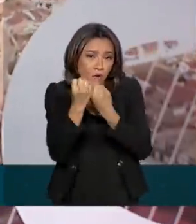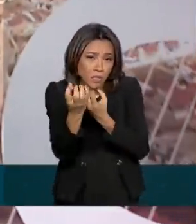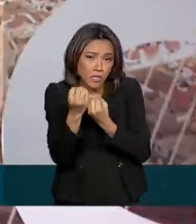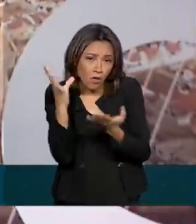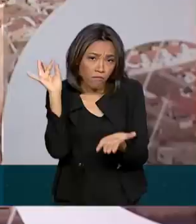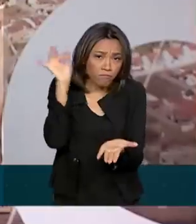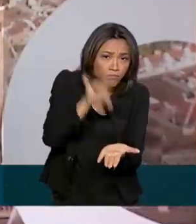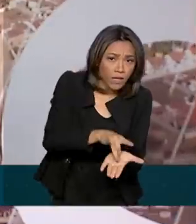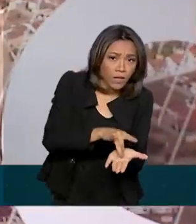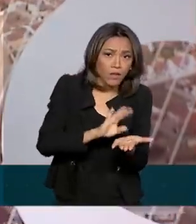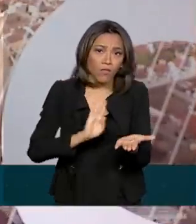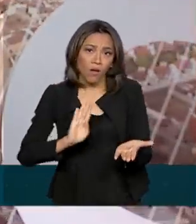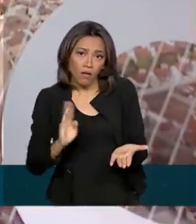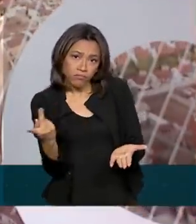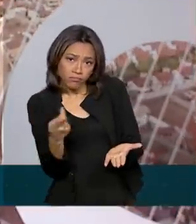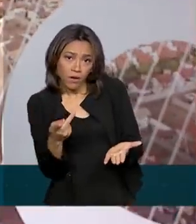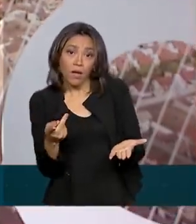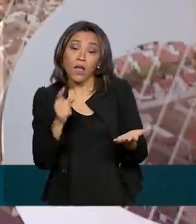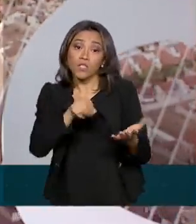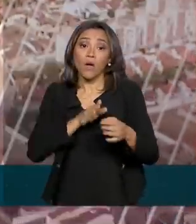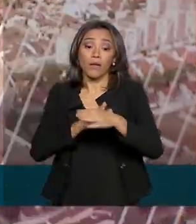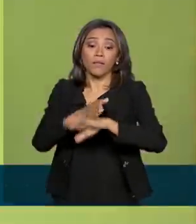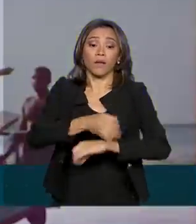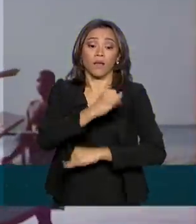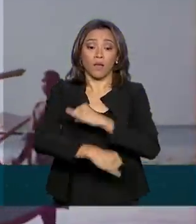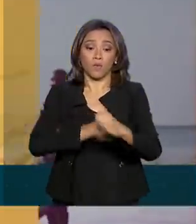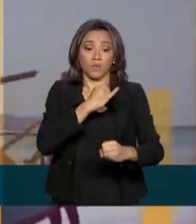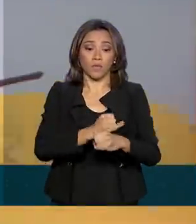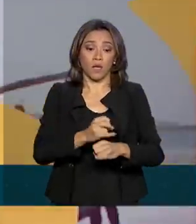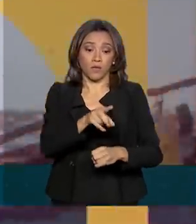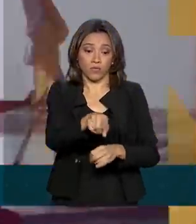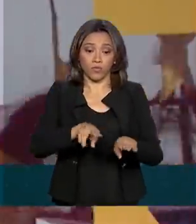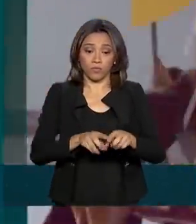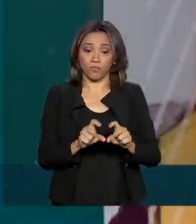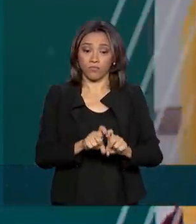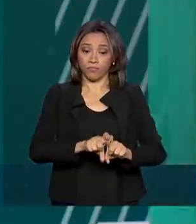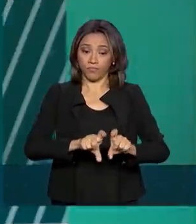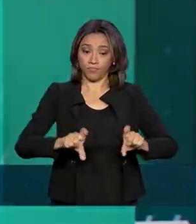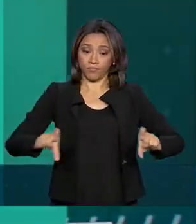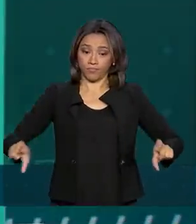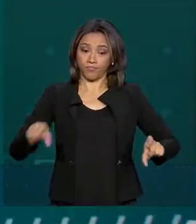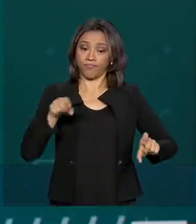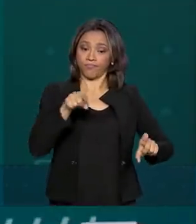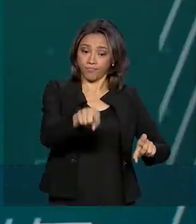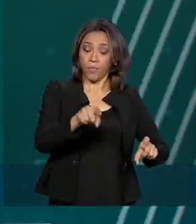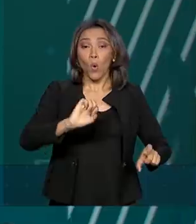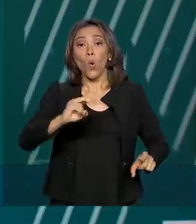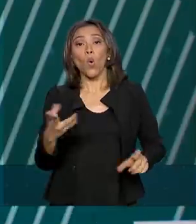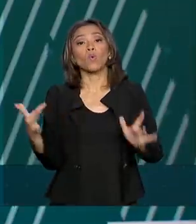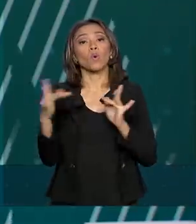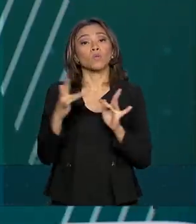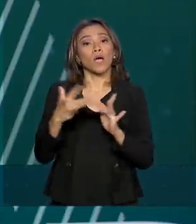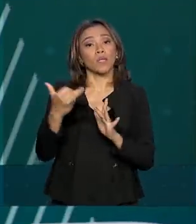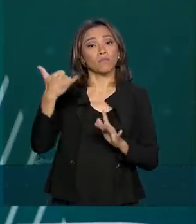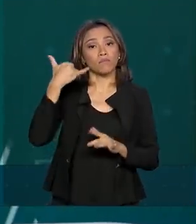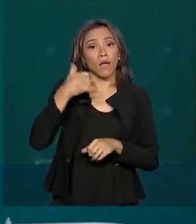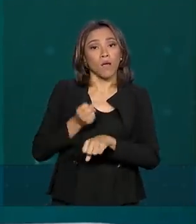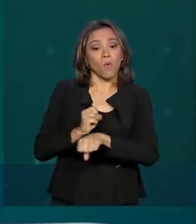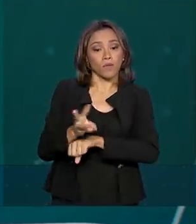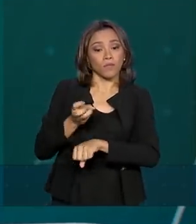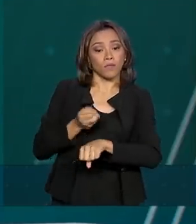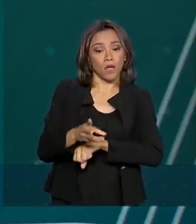verdadeira ou falsa, basta acessar o site sobre fake news do Ministério da Saúde ou entrar em contato pelo WhatsApp em